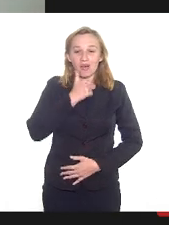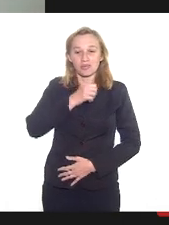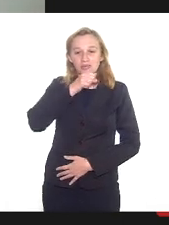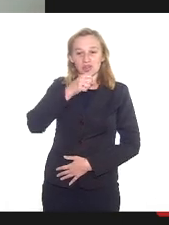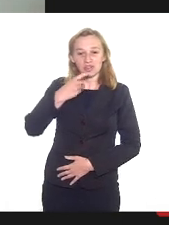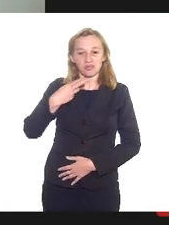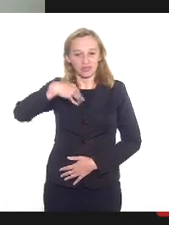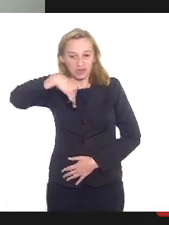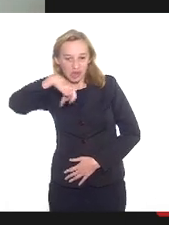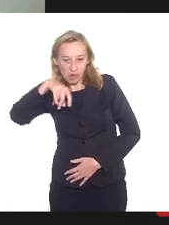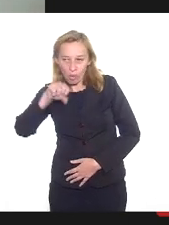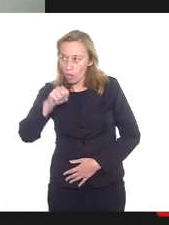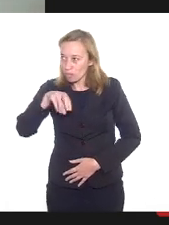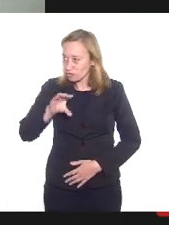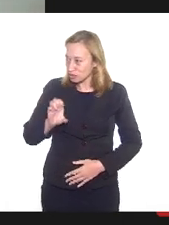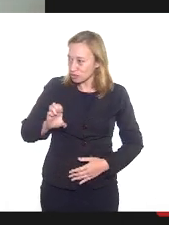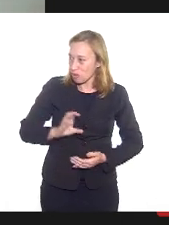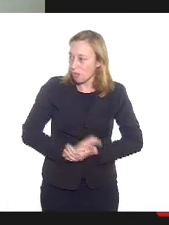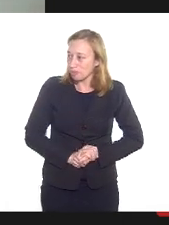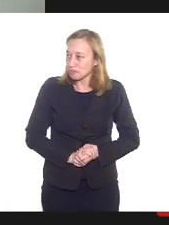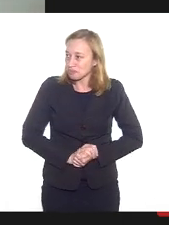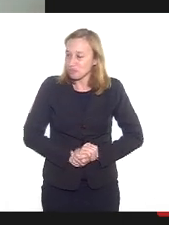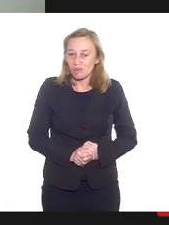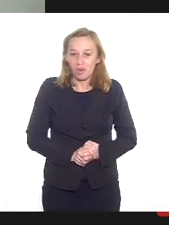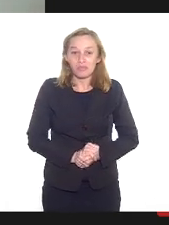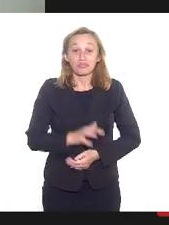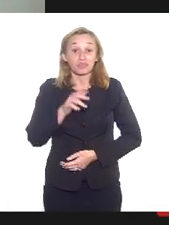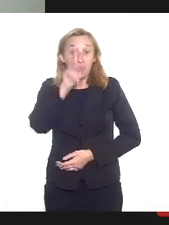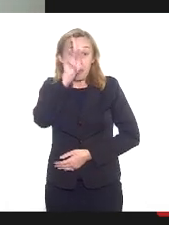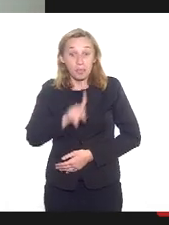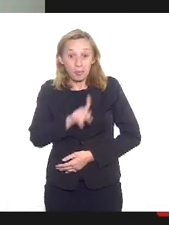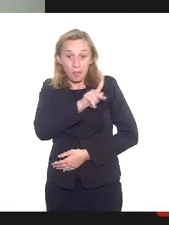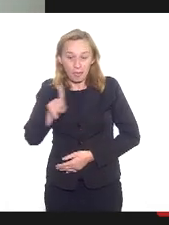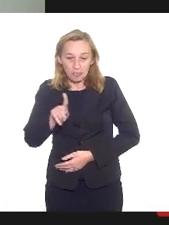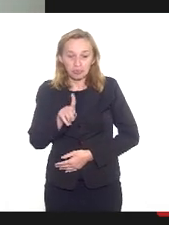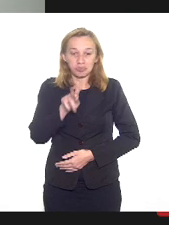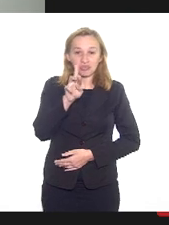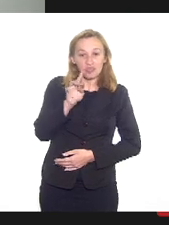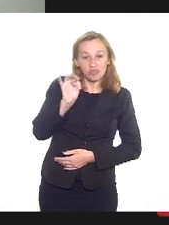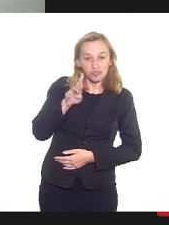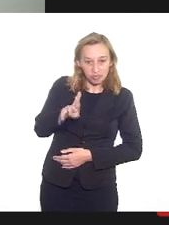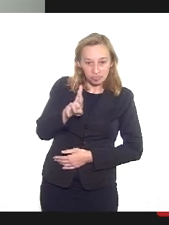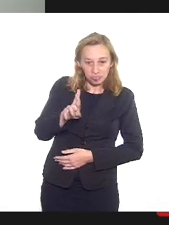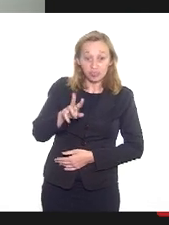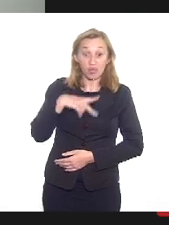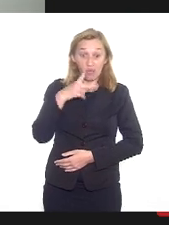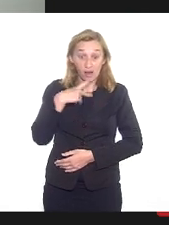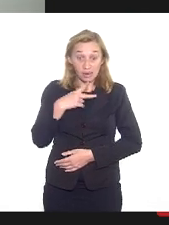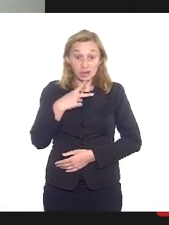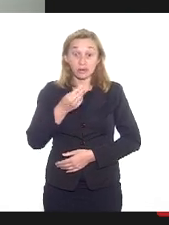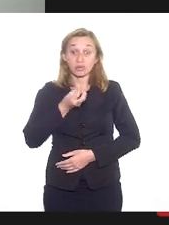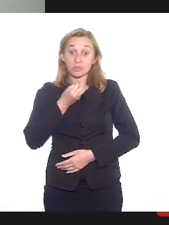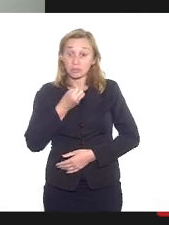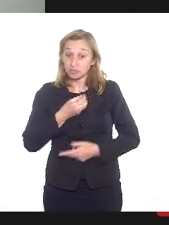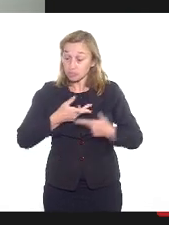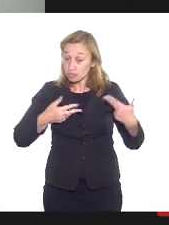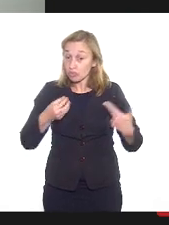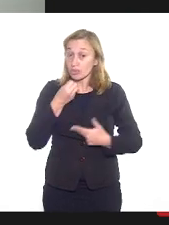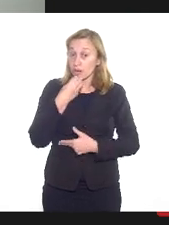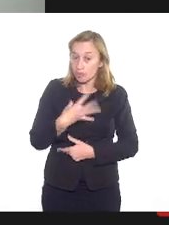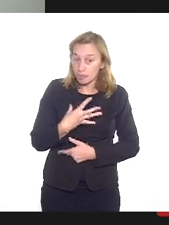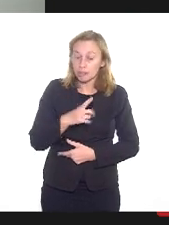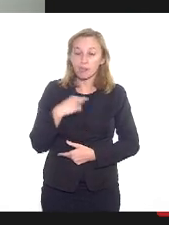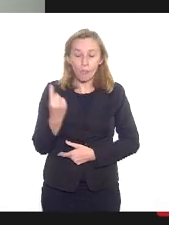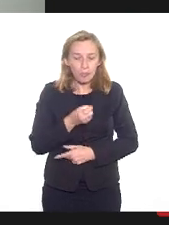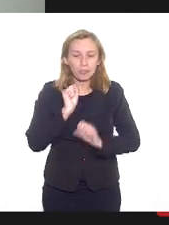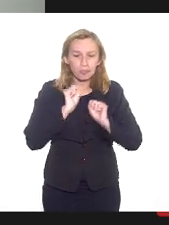agradecer a fala do padre Vitor, que tanto engrandeceram e trouxeram aqui elementos centrais para